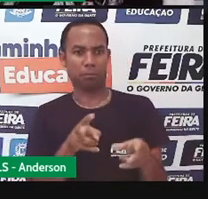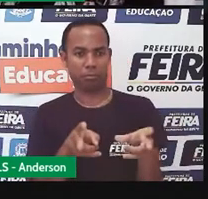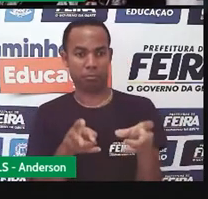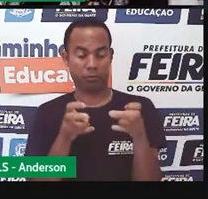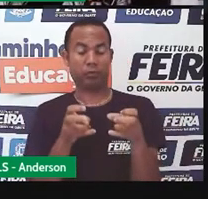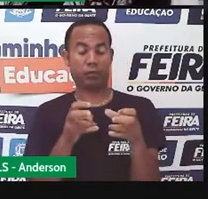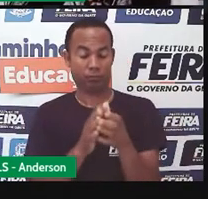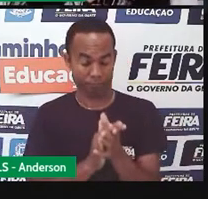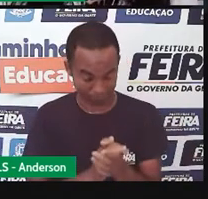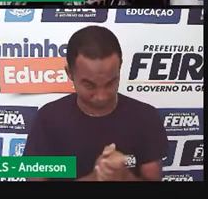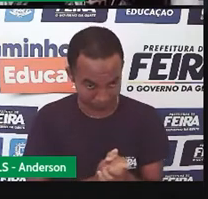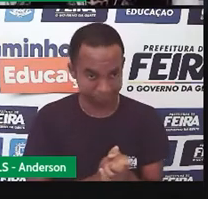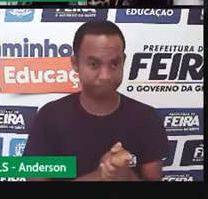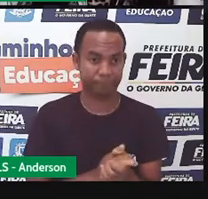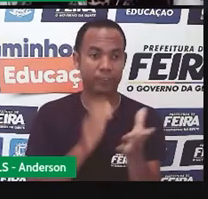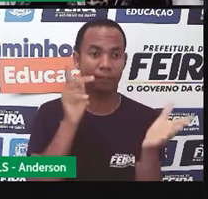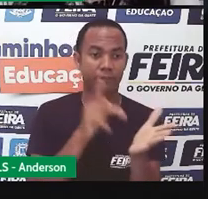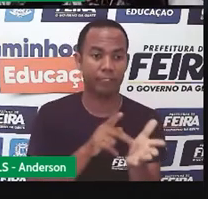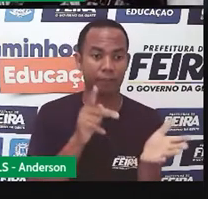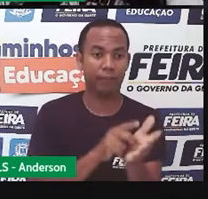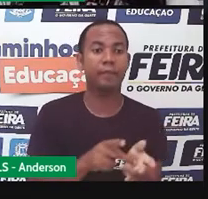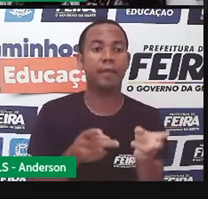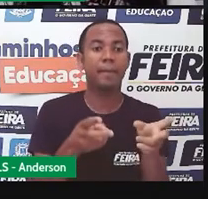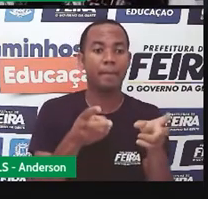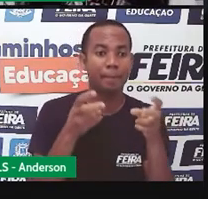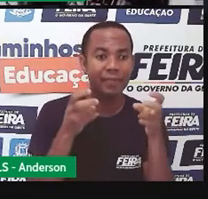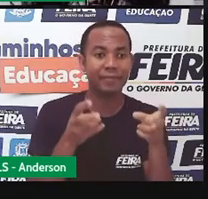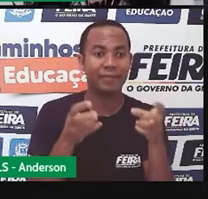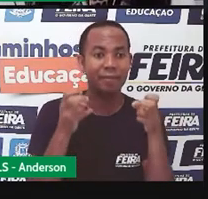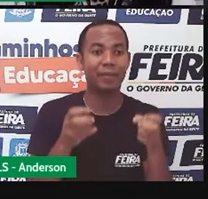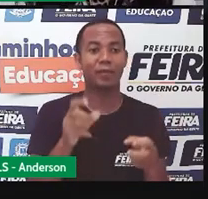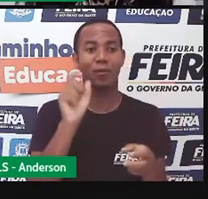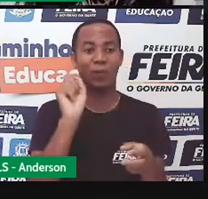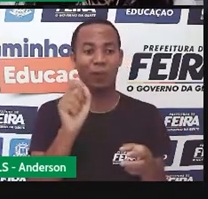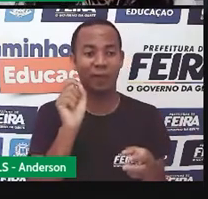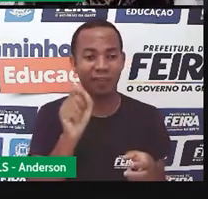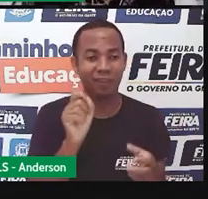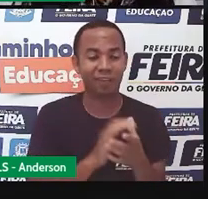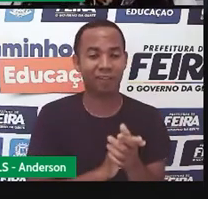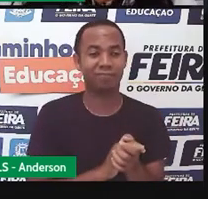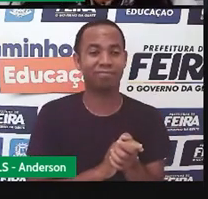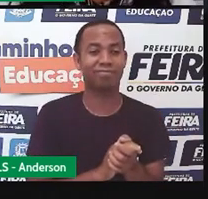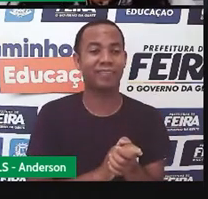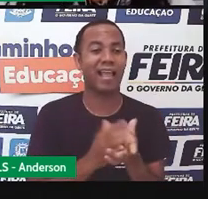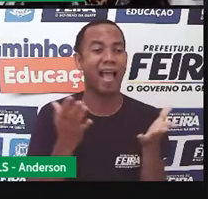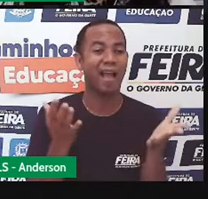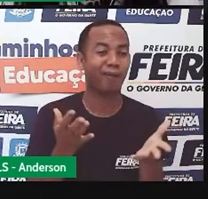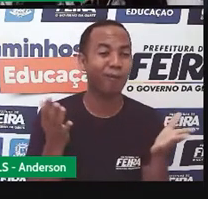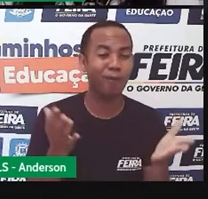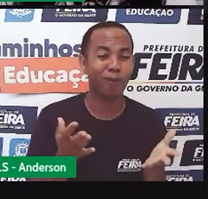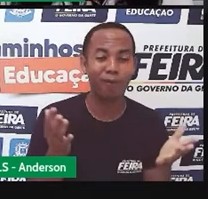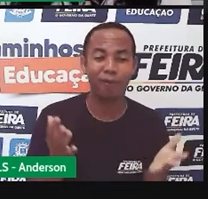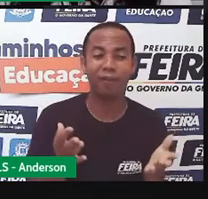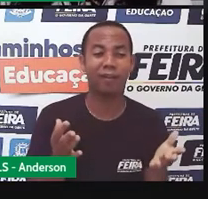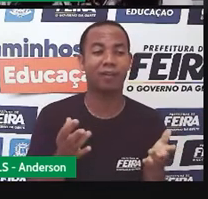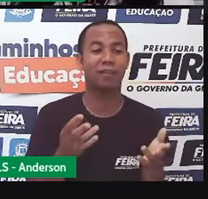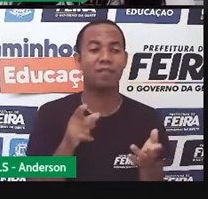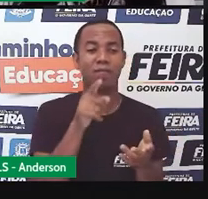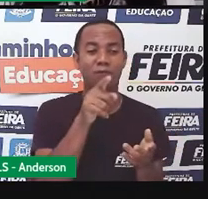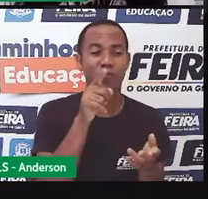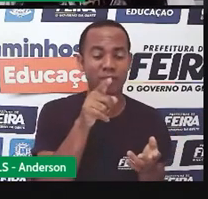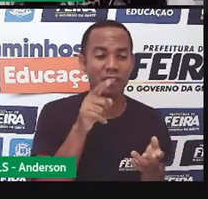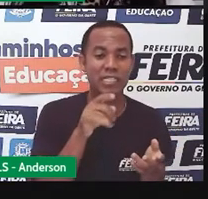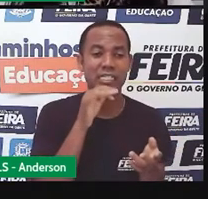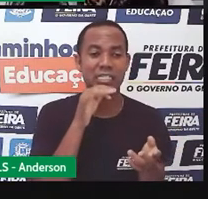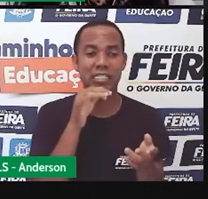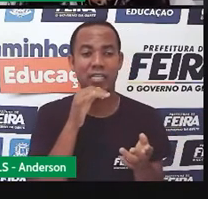Então, o que foi que eu percebi? Eu percebi algo que está acontecendo agora. quando você for fazer a